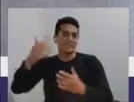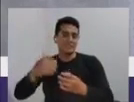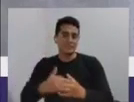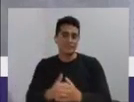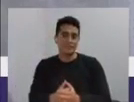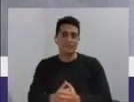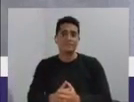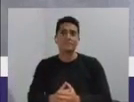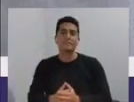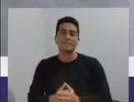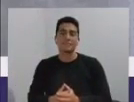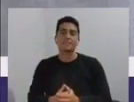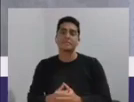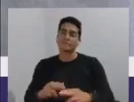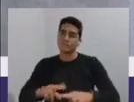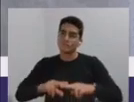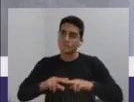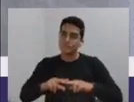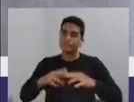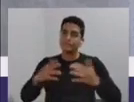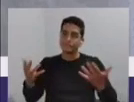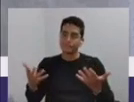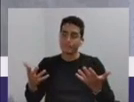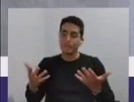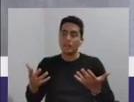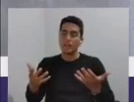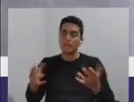a minha fala é essa.